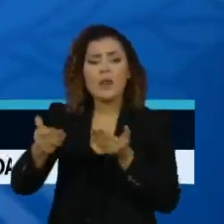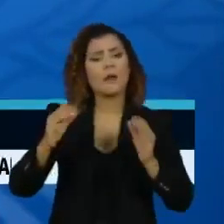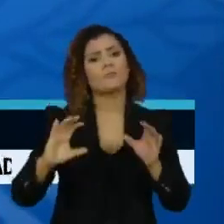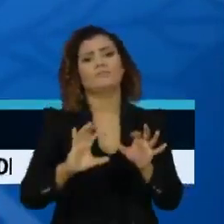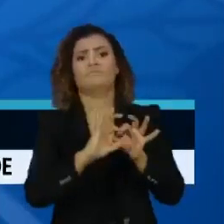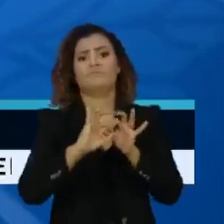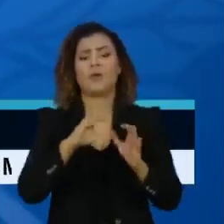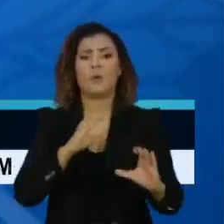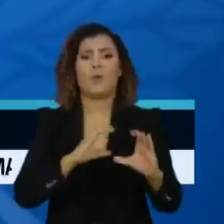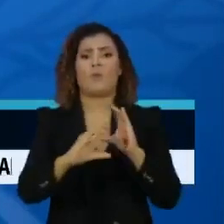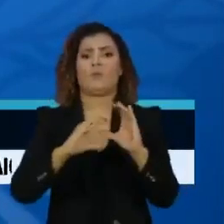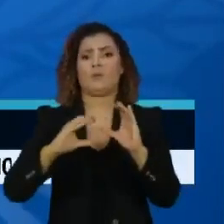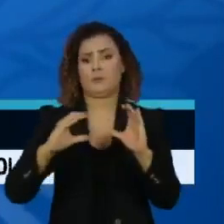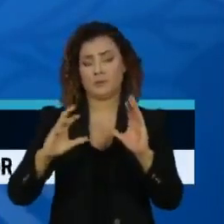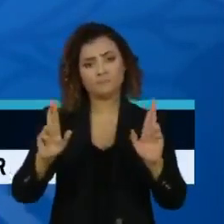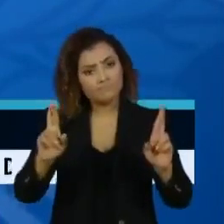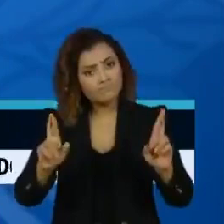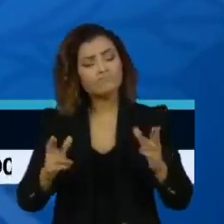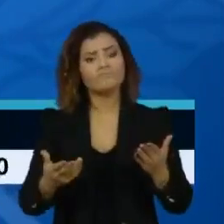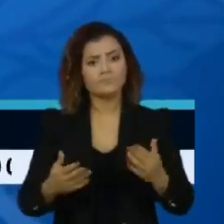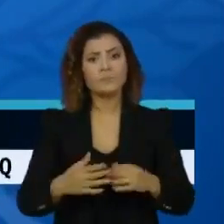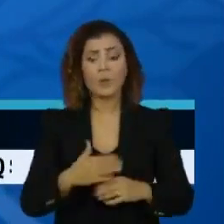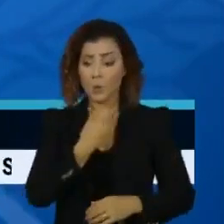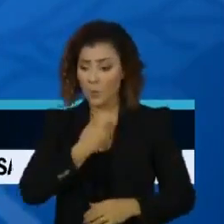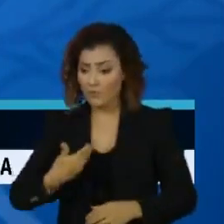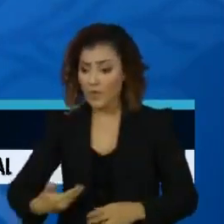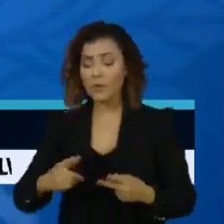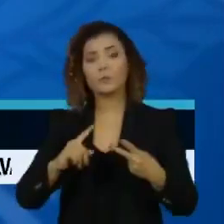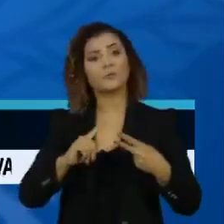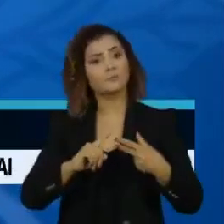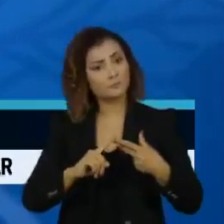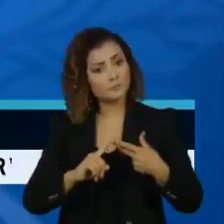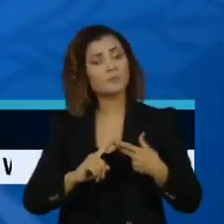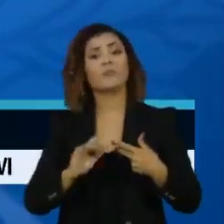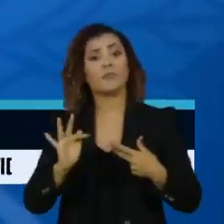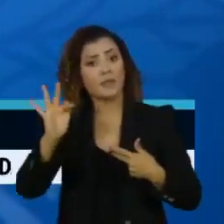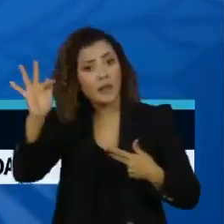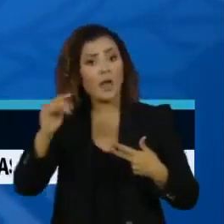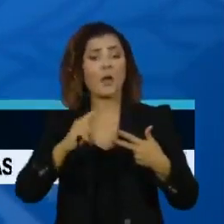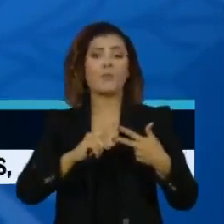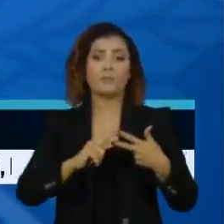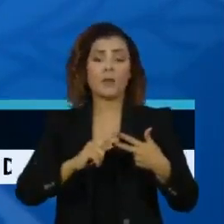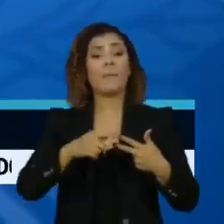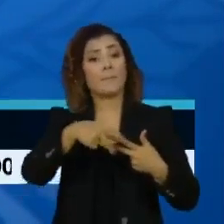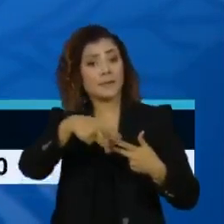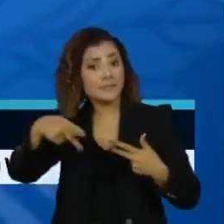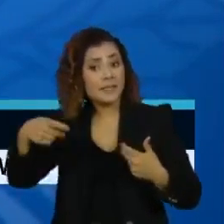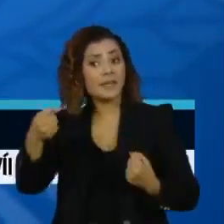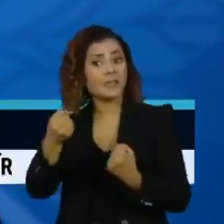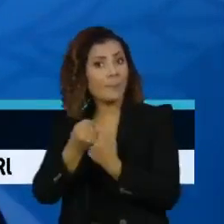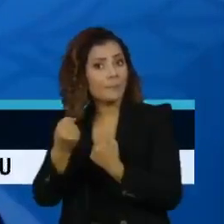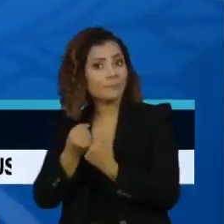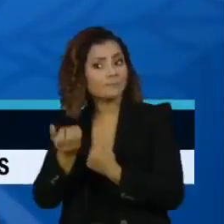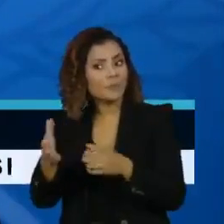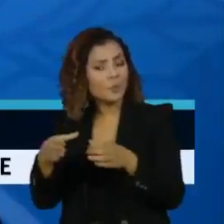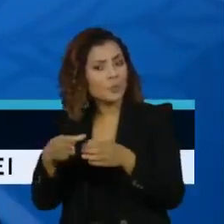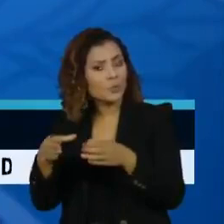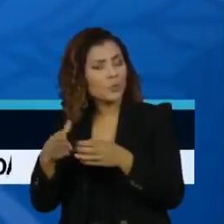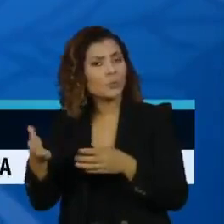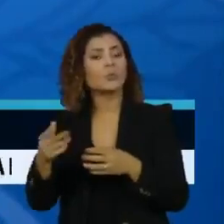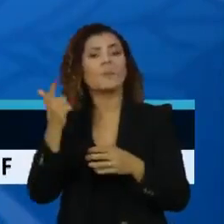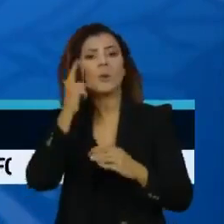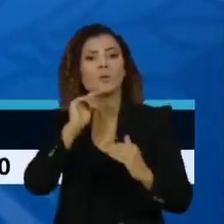social do governo, da assessoria de imprensa do presidente da República, no sentido de haver uma